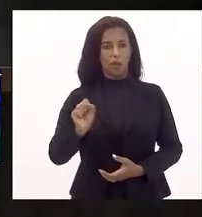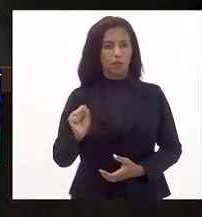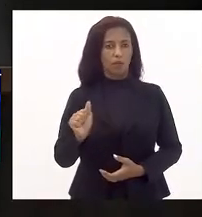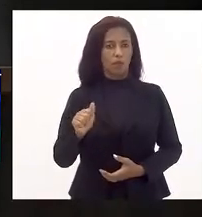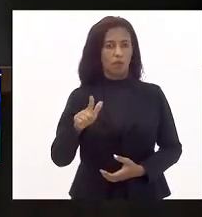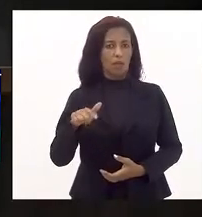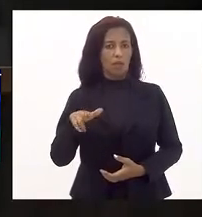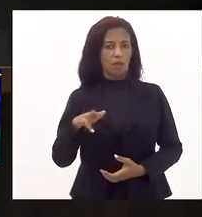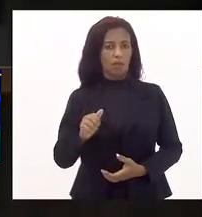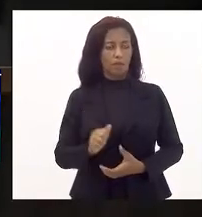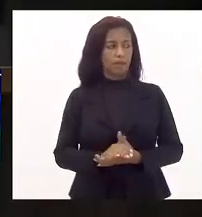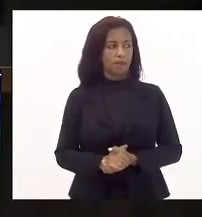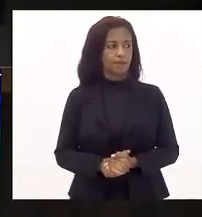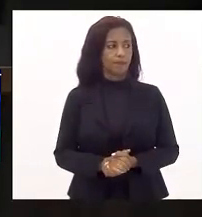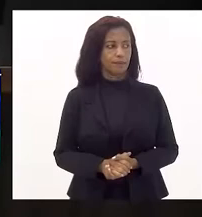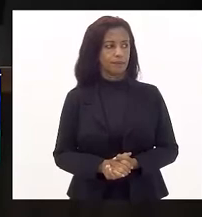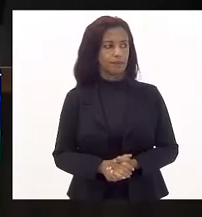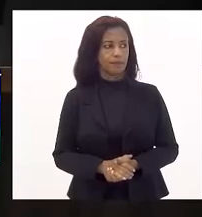Coronel Salema.